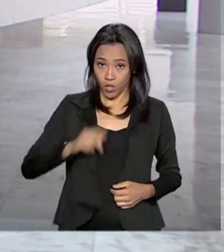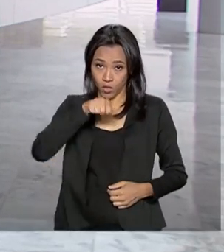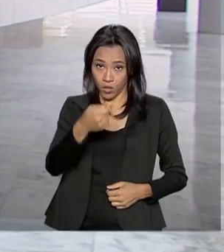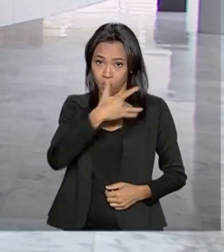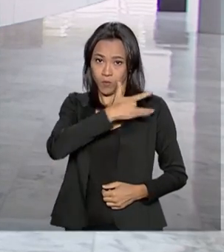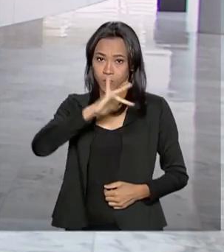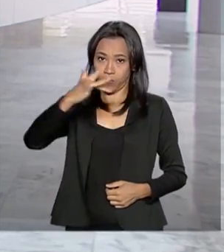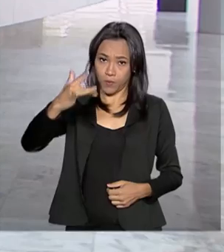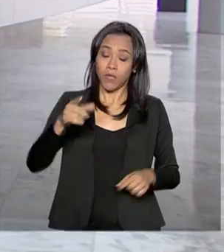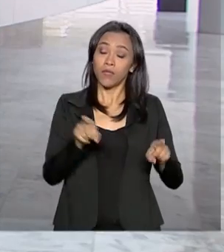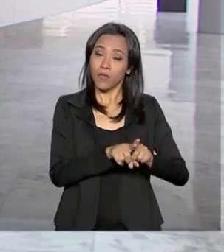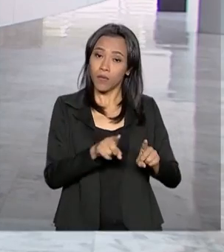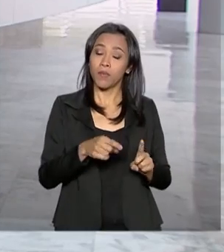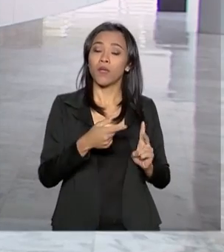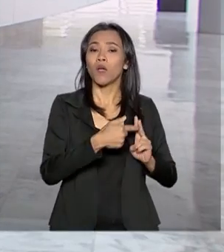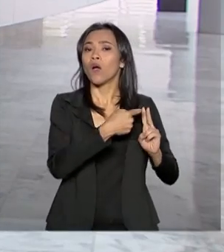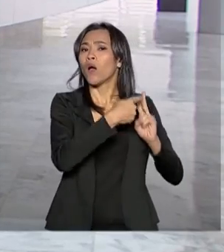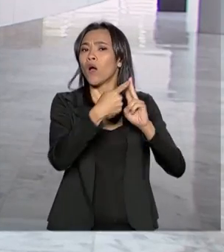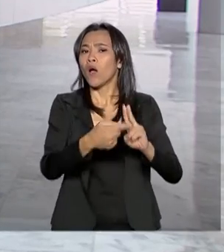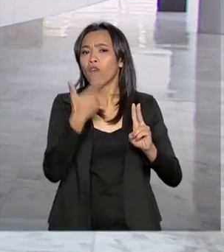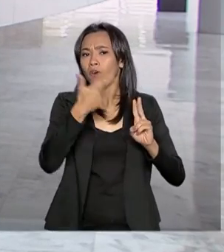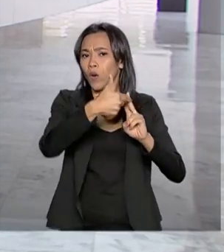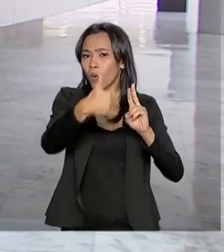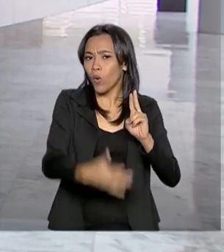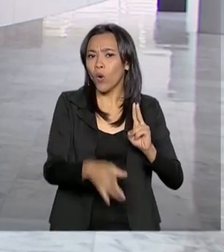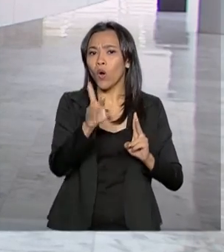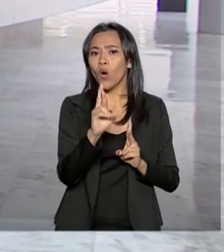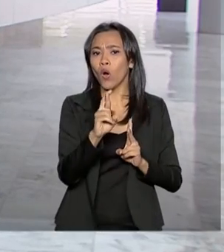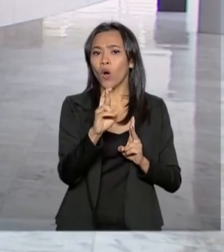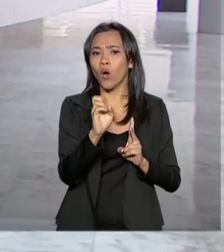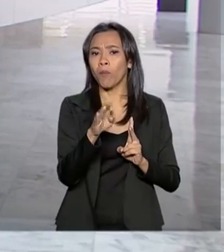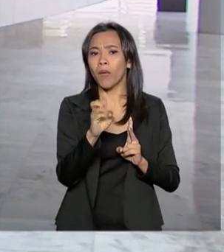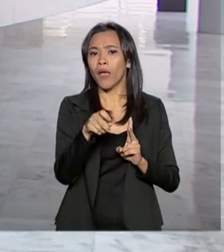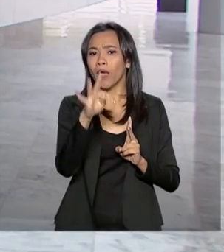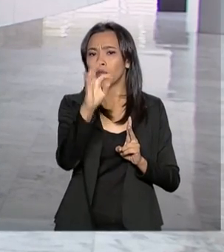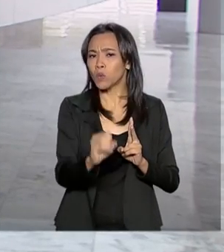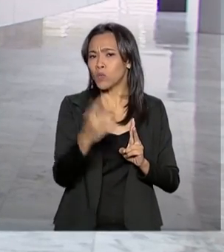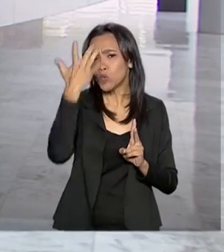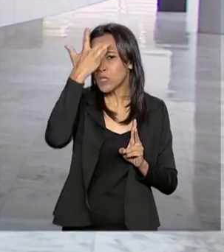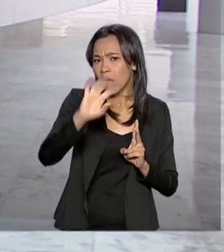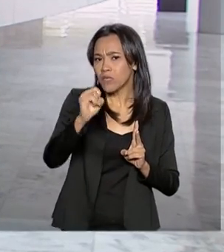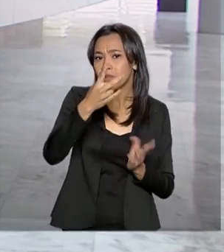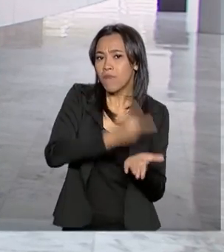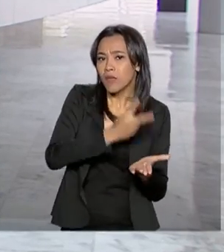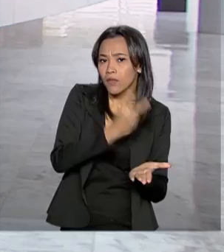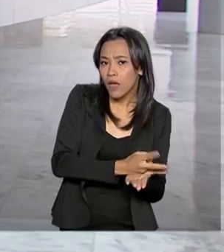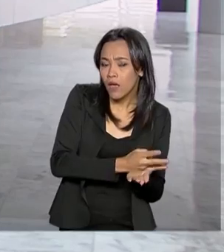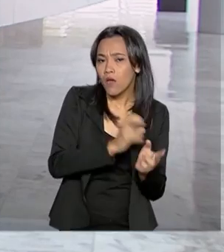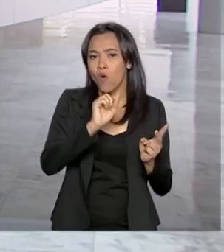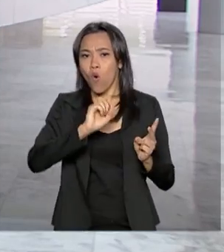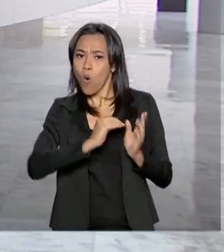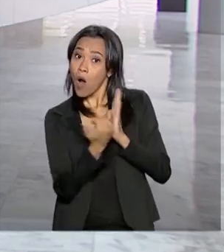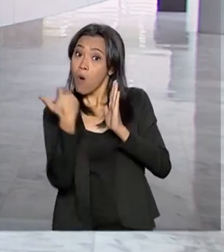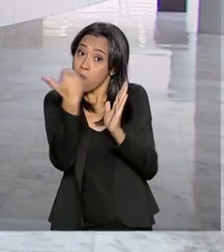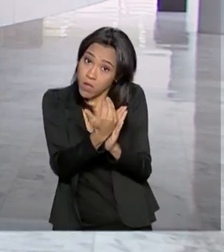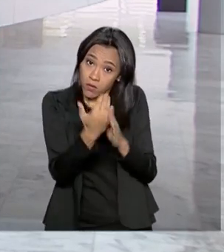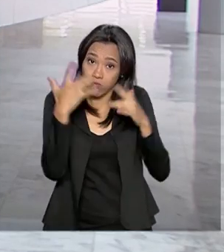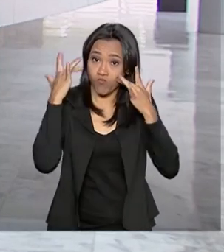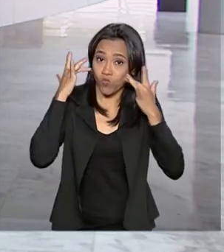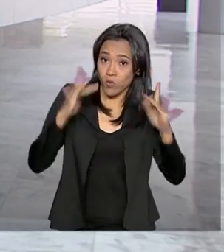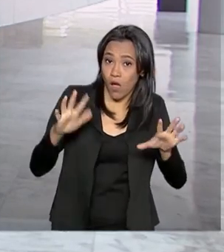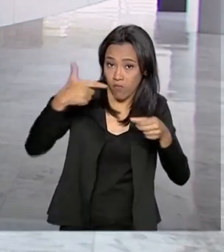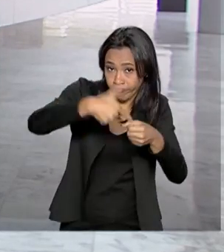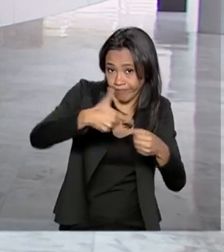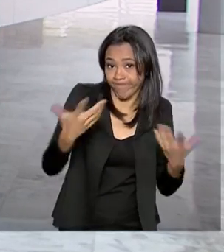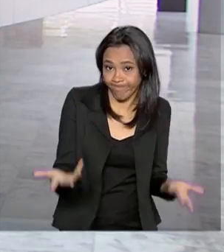Castelo Branco, afirmou que ainda não há uma decisão sobre manter ou não o reajuste no preço do diesel. Na semana